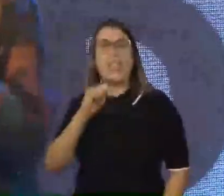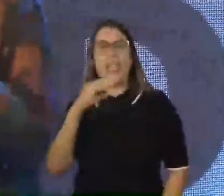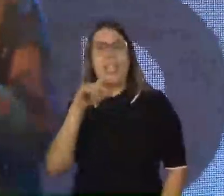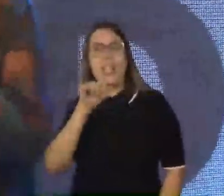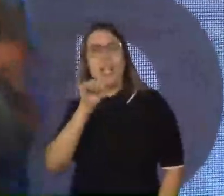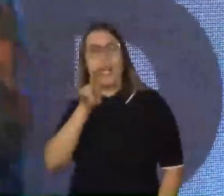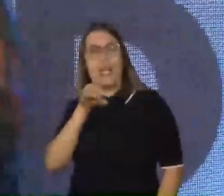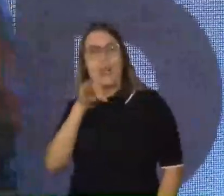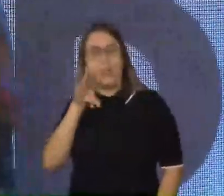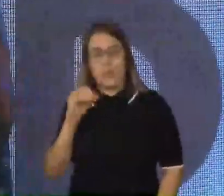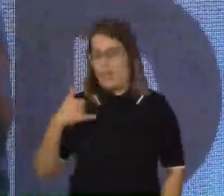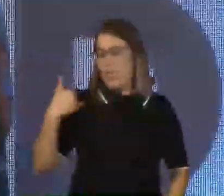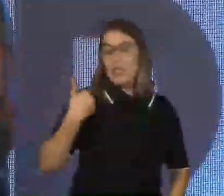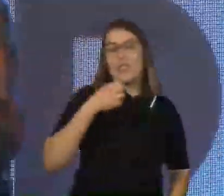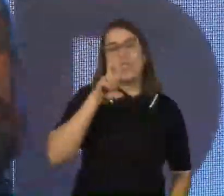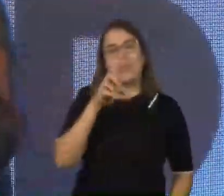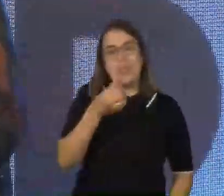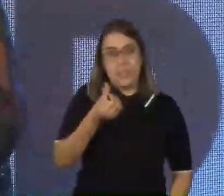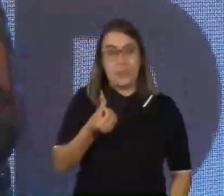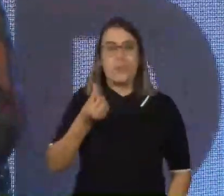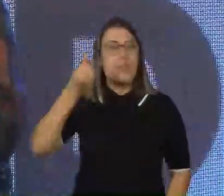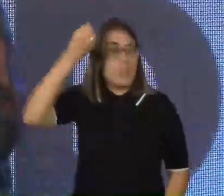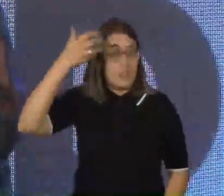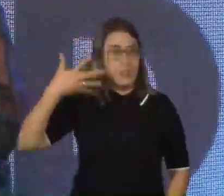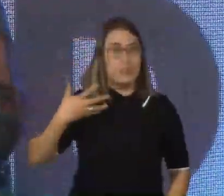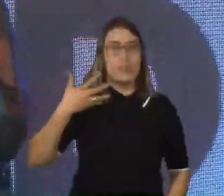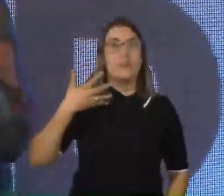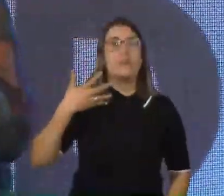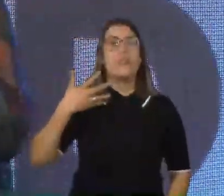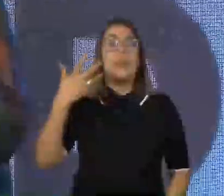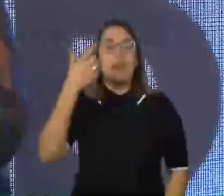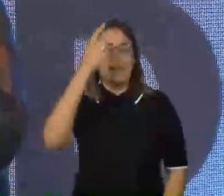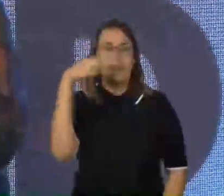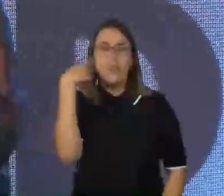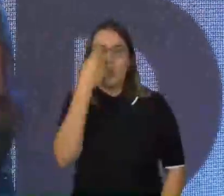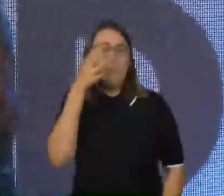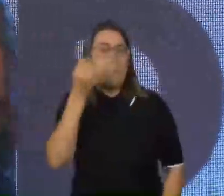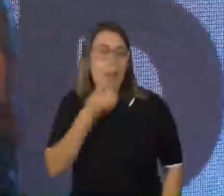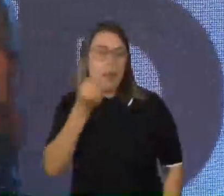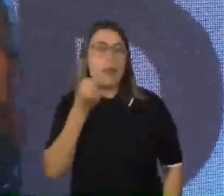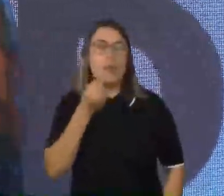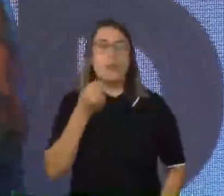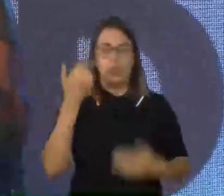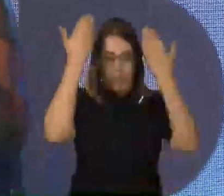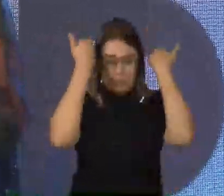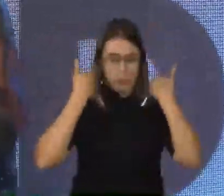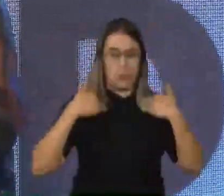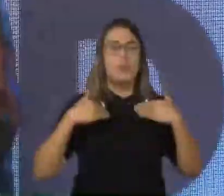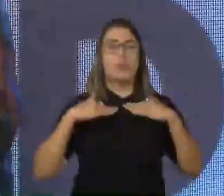mulher de 56 anos, branca, de cabelos castanhos, lisos, na altura do ombro,